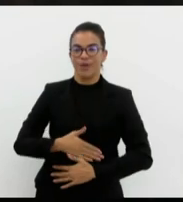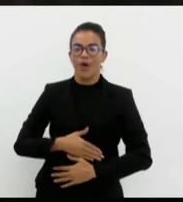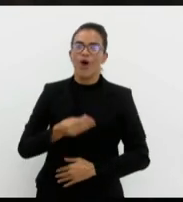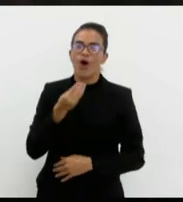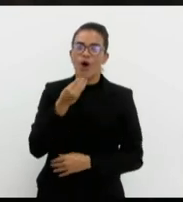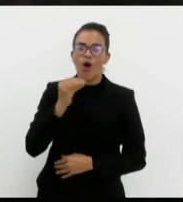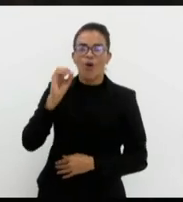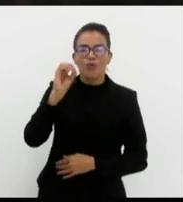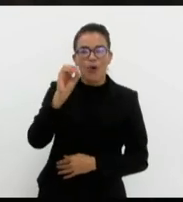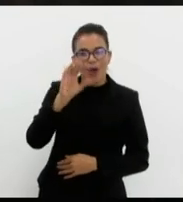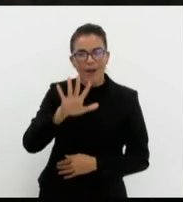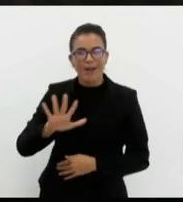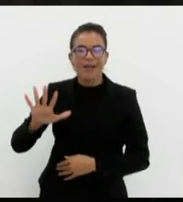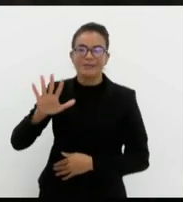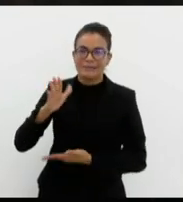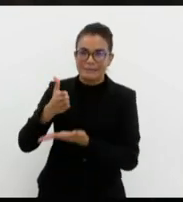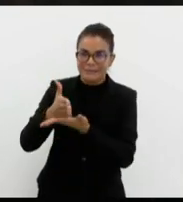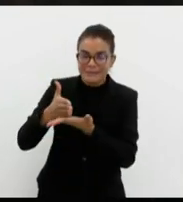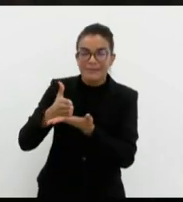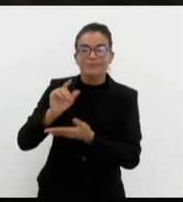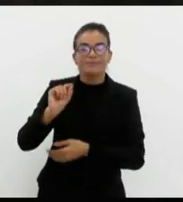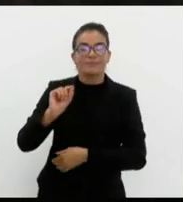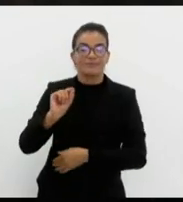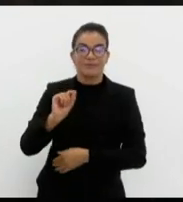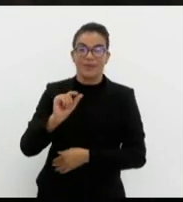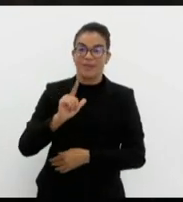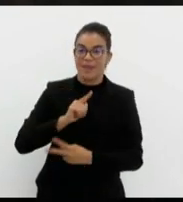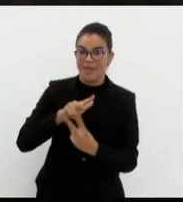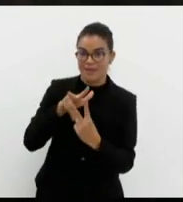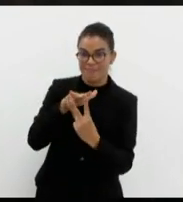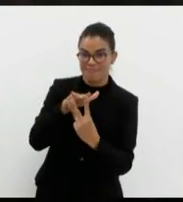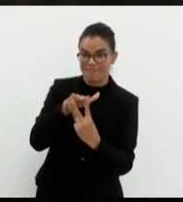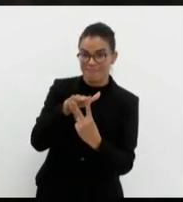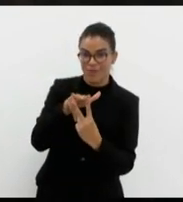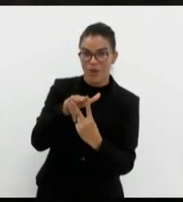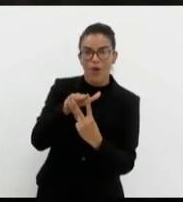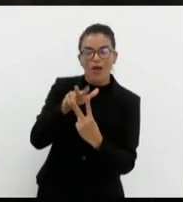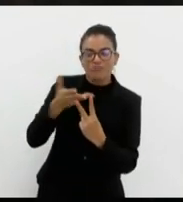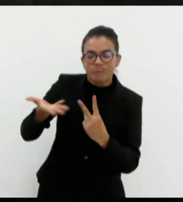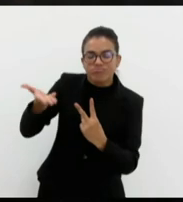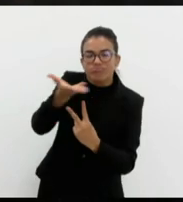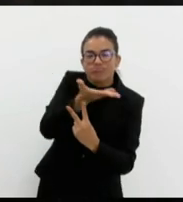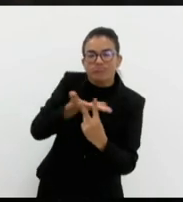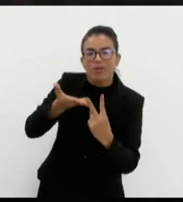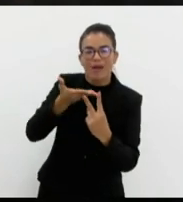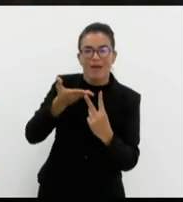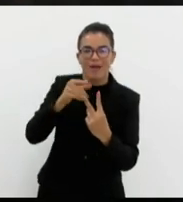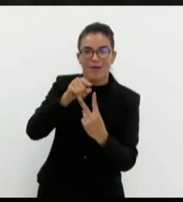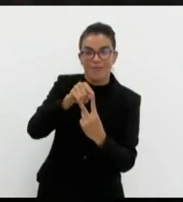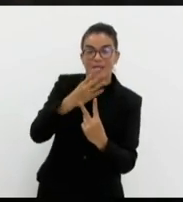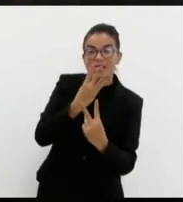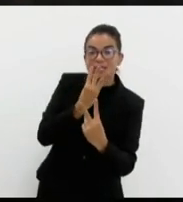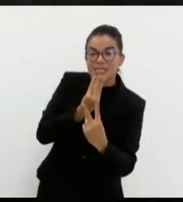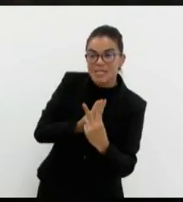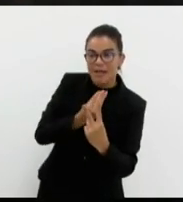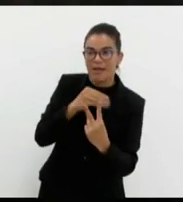Médio, a paz passa por dois estados que se respeitem. O Estado de Israel